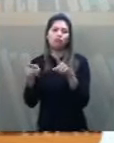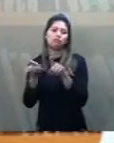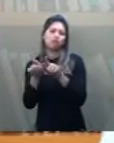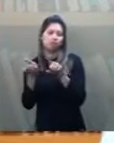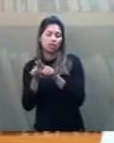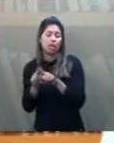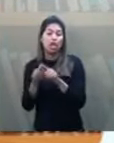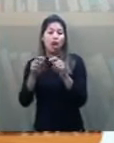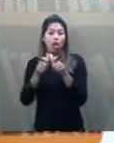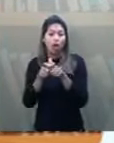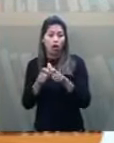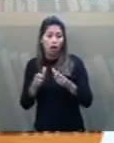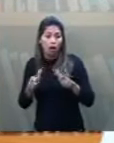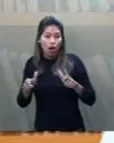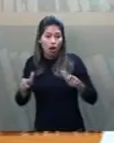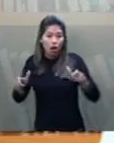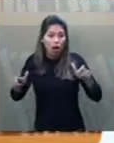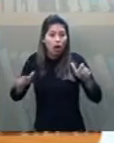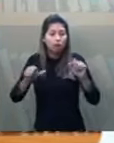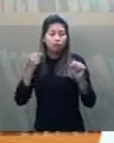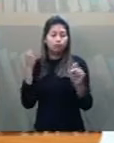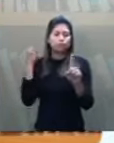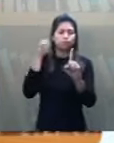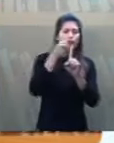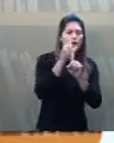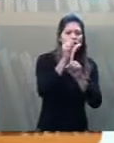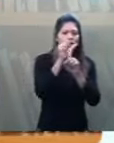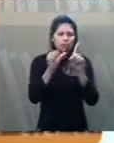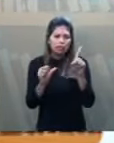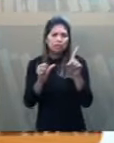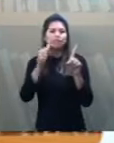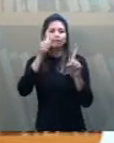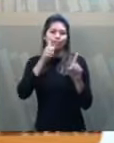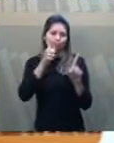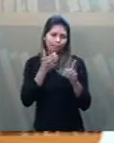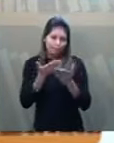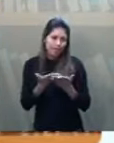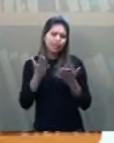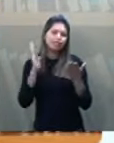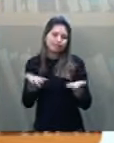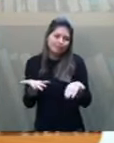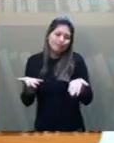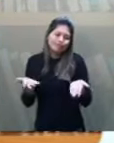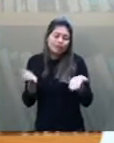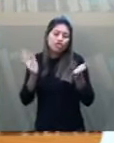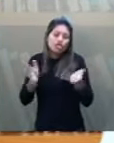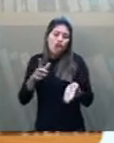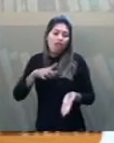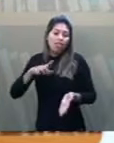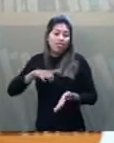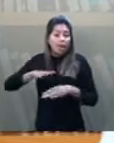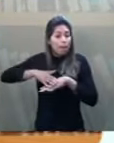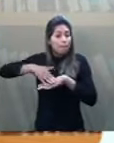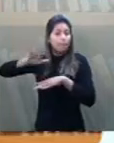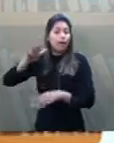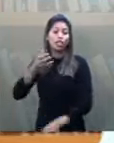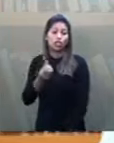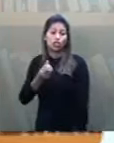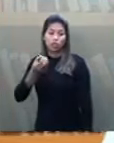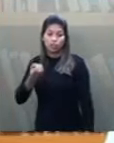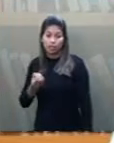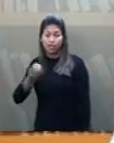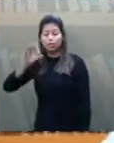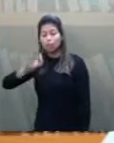feminicídio no Brasil. 61% das vítimas são negras. 88